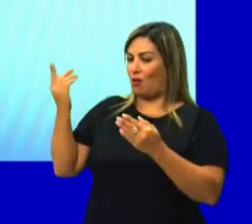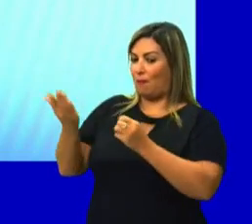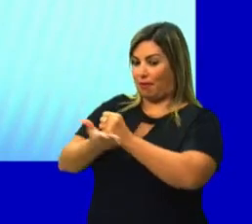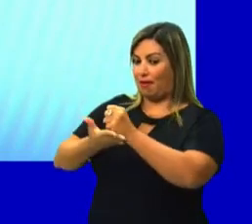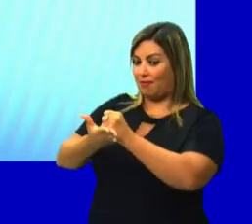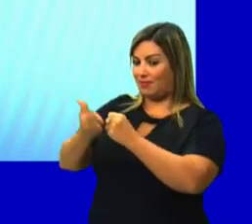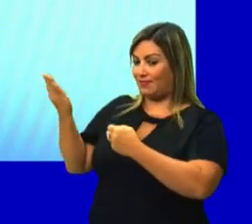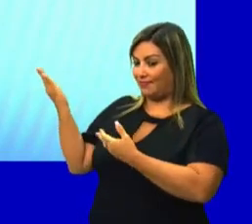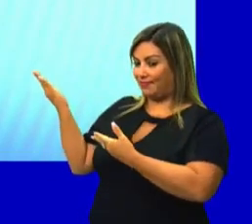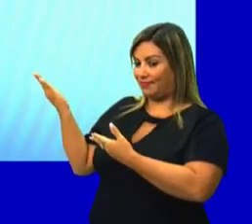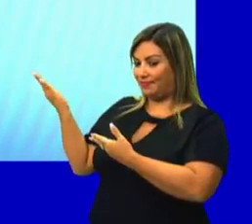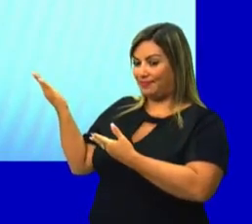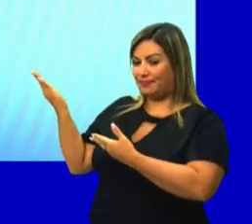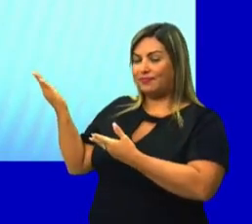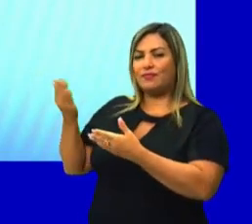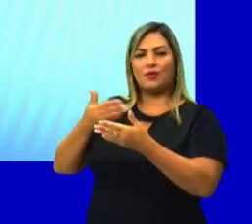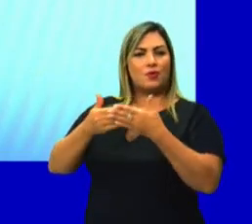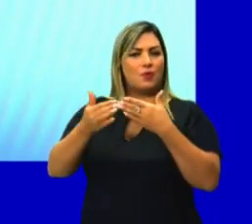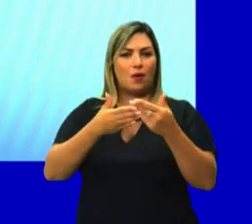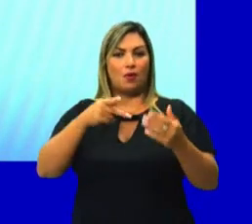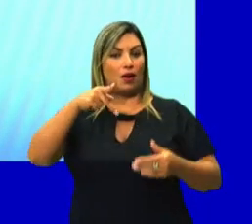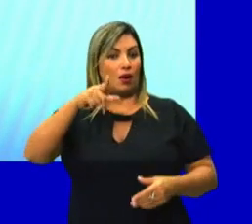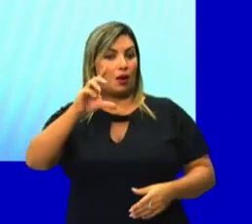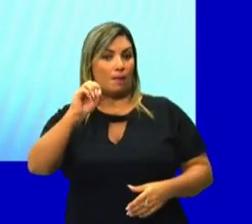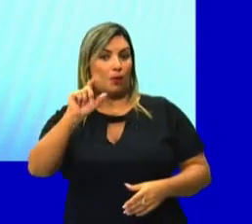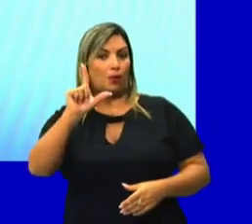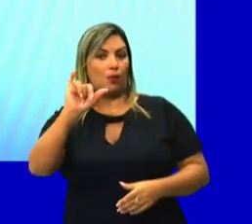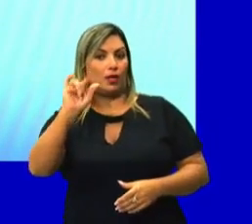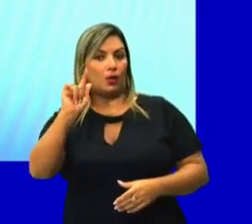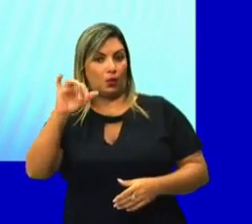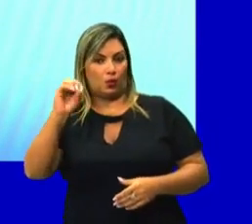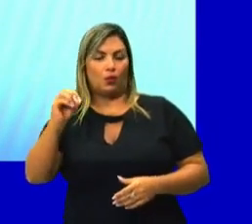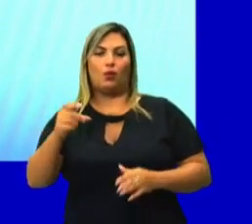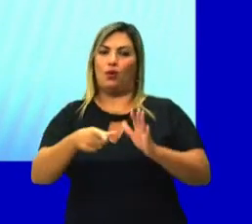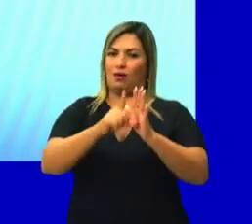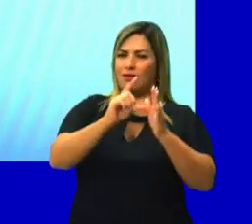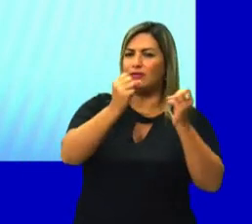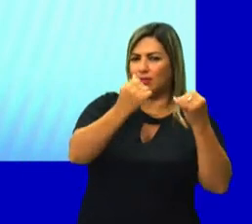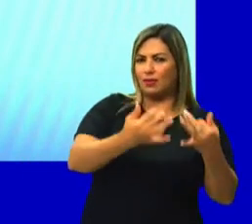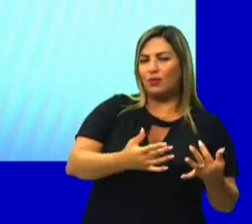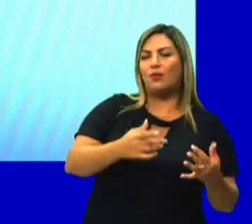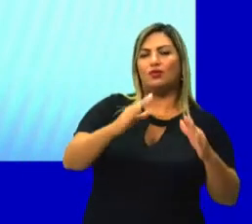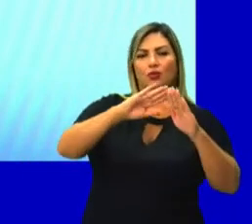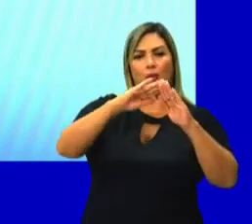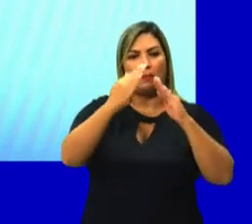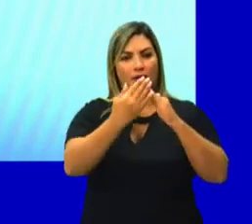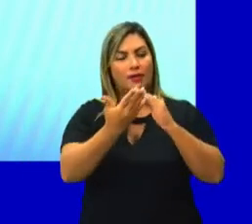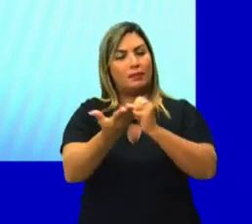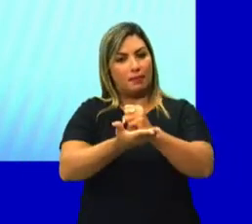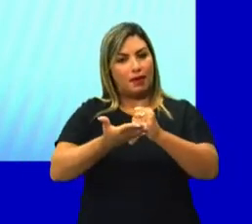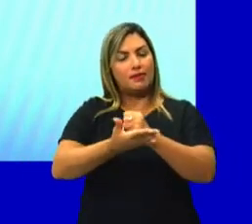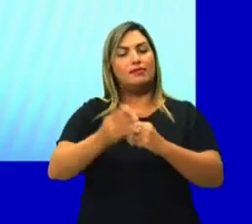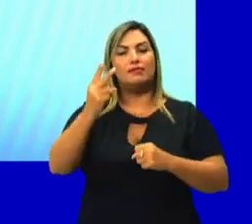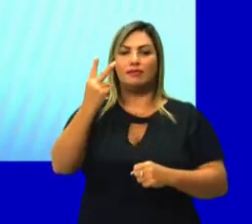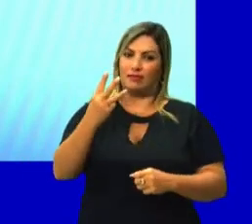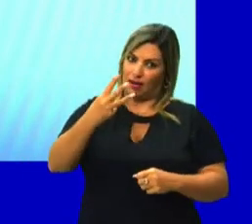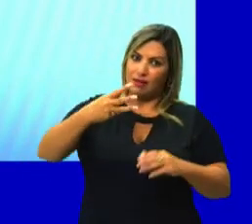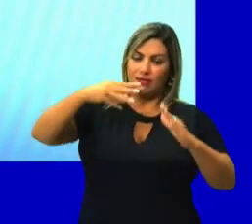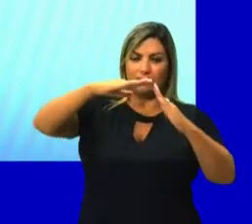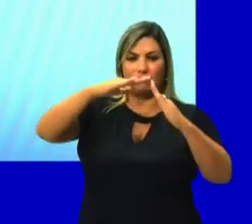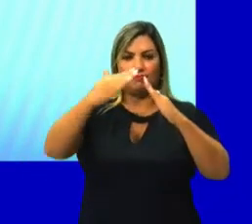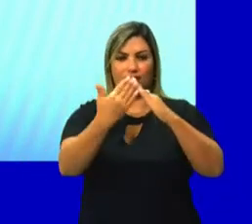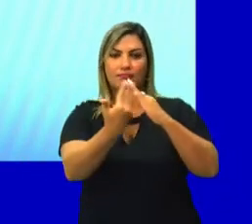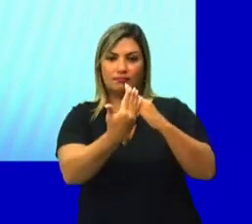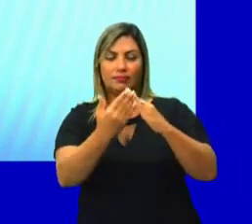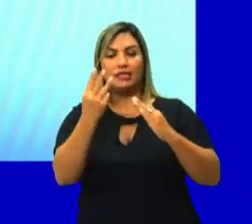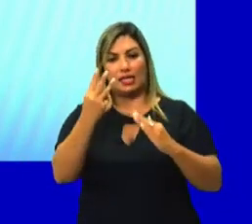uma base, né? Que pode ser qualquer polígono. No slide anterior, gente tinha uma pirâmide com base triangular. E